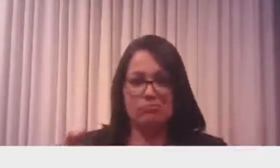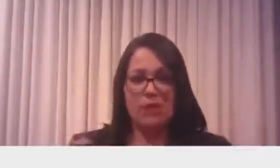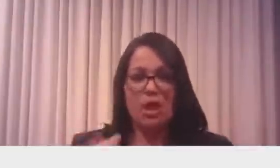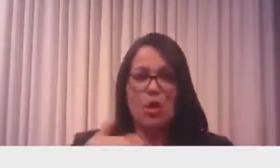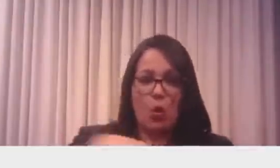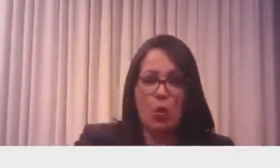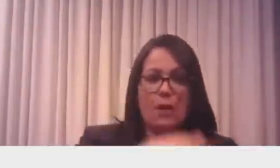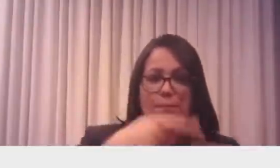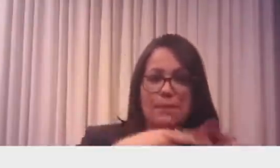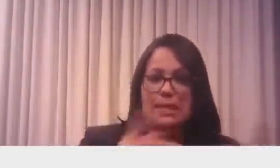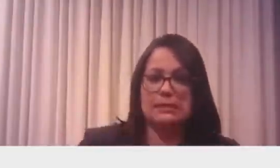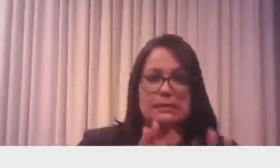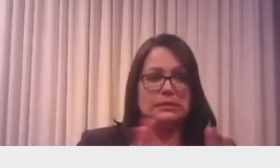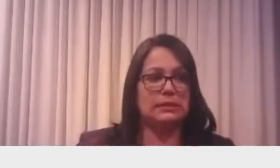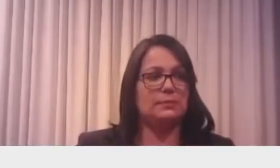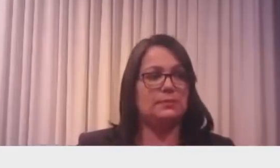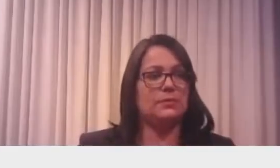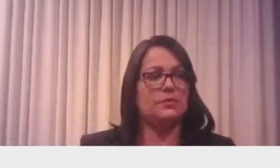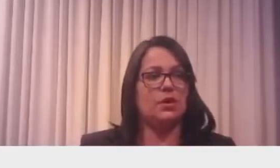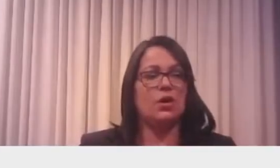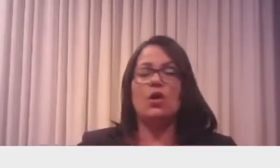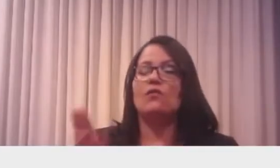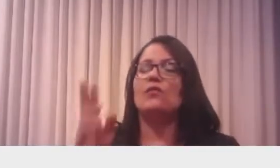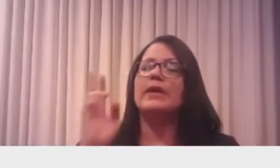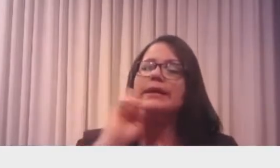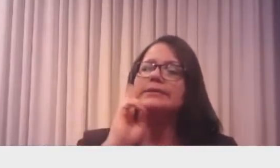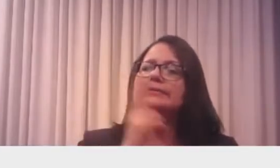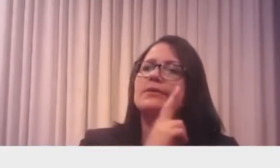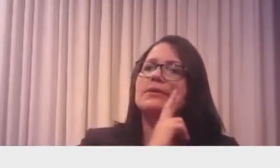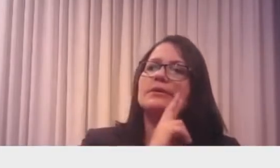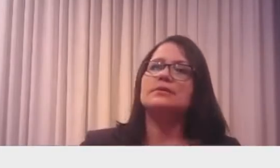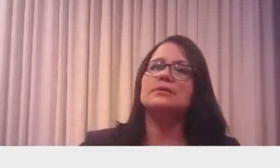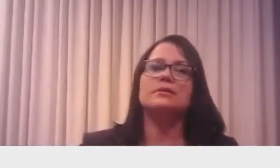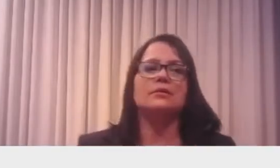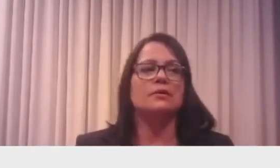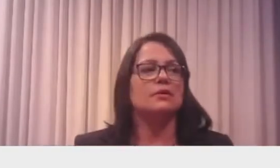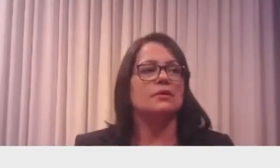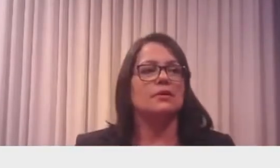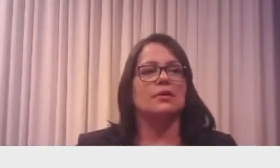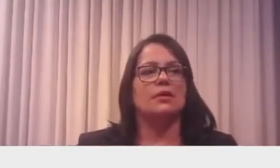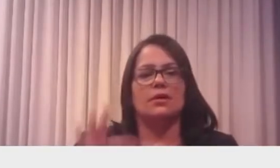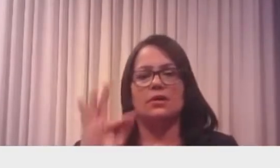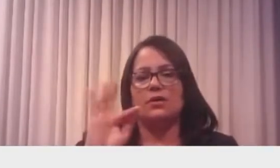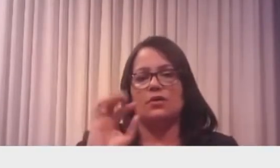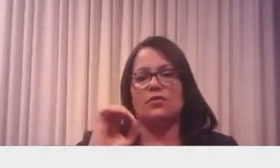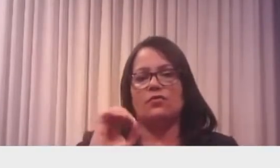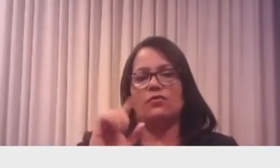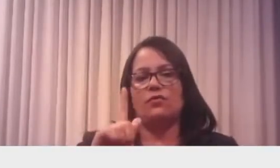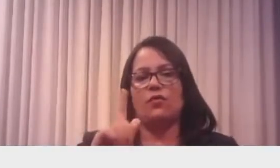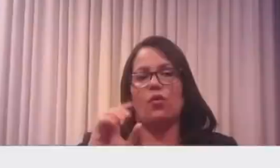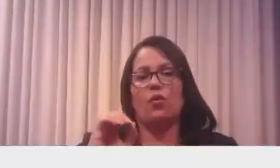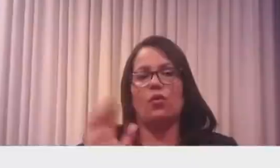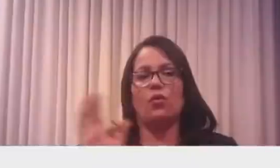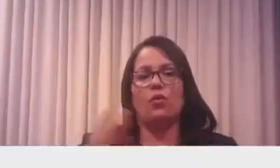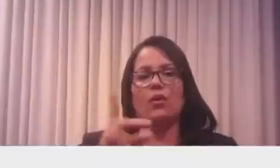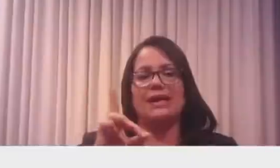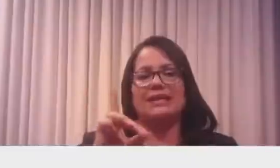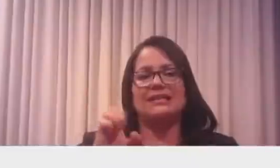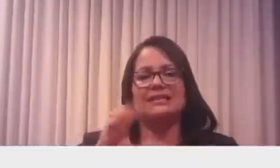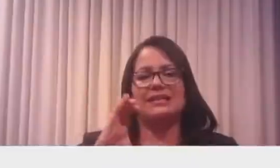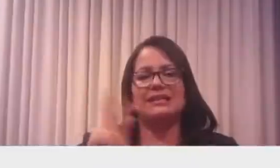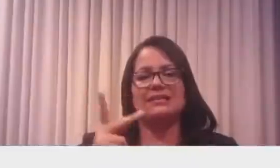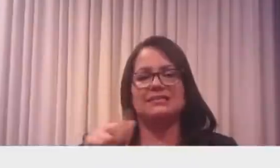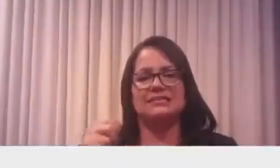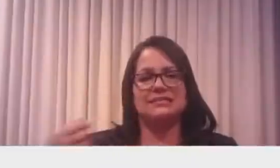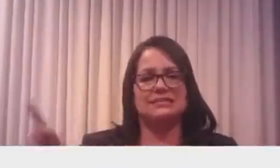Fui no restaurante também, como é que nome do restaurante lá? Bracão? Fungo de Chão. Pô, daí fizeram um puxadinho por lá de fora, sim,